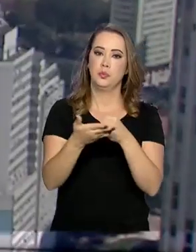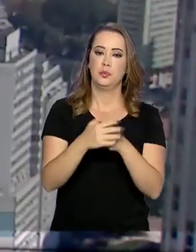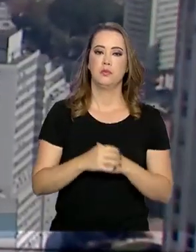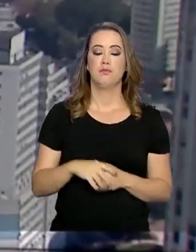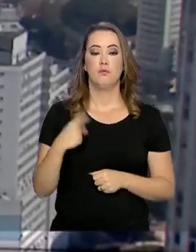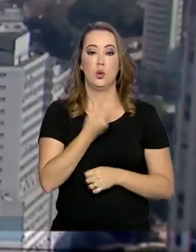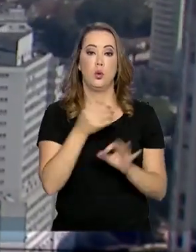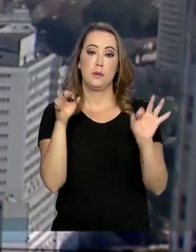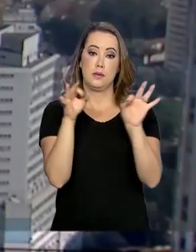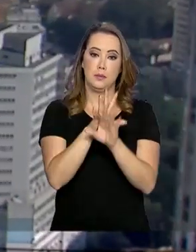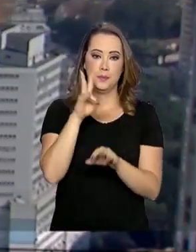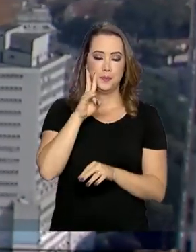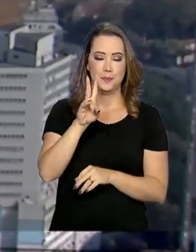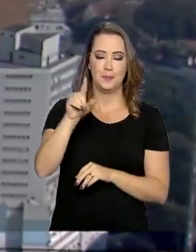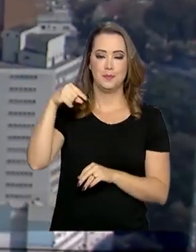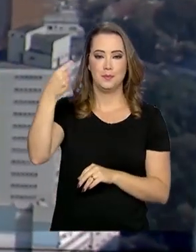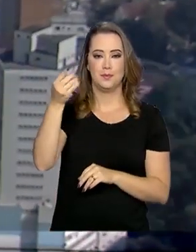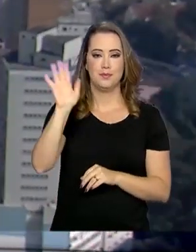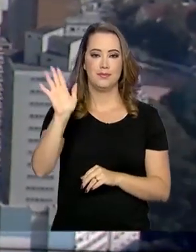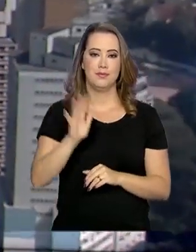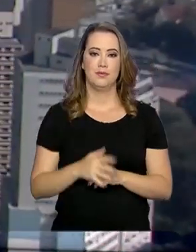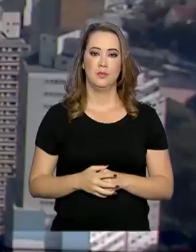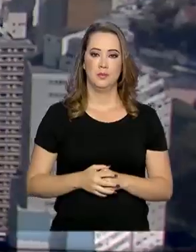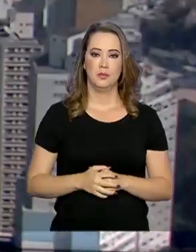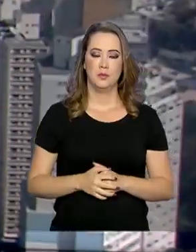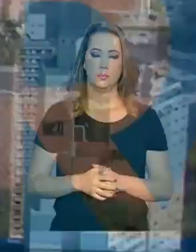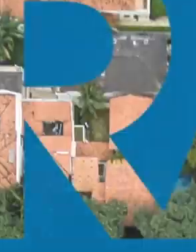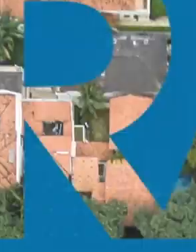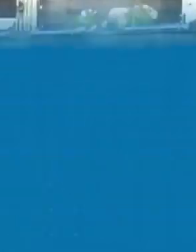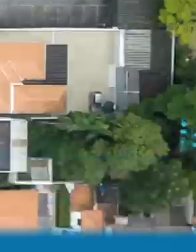O governo agora termina aqui. Até a próxima edição.